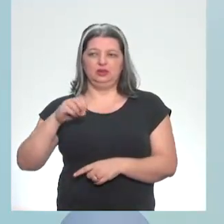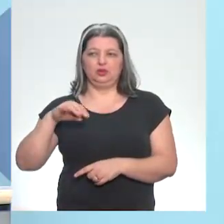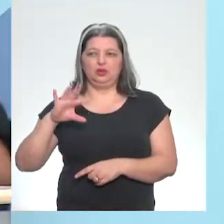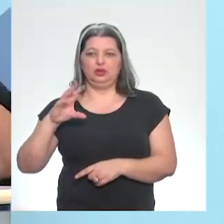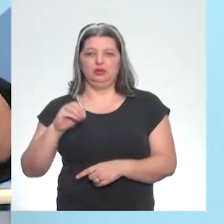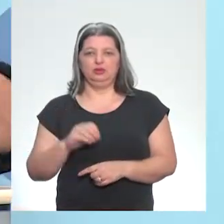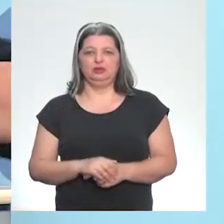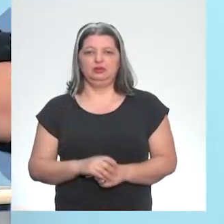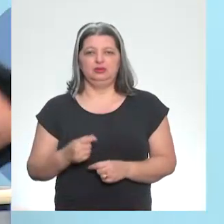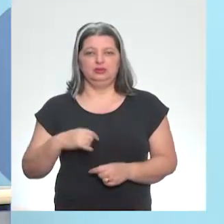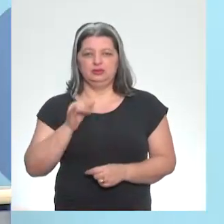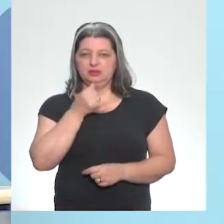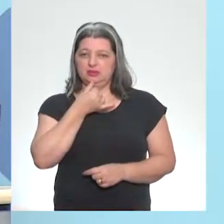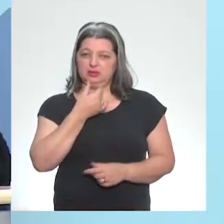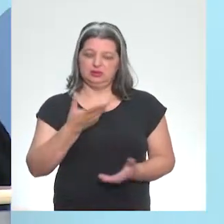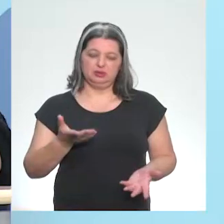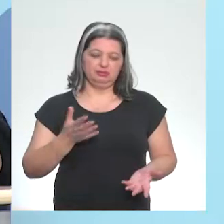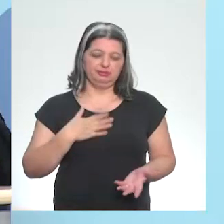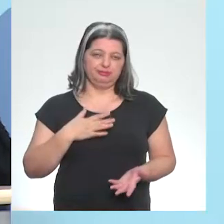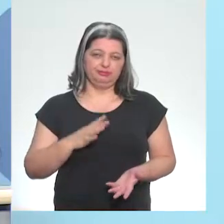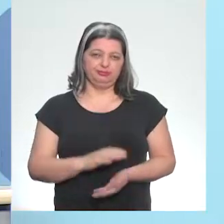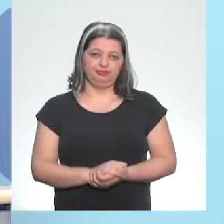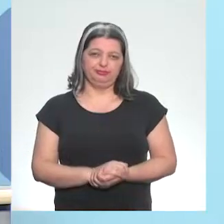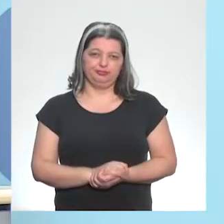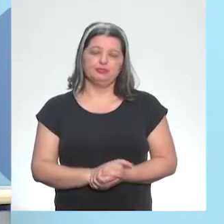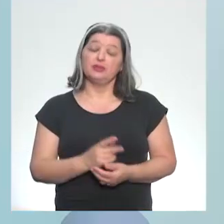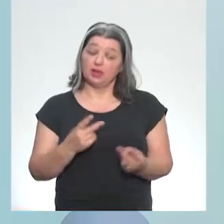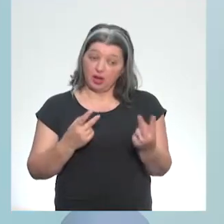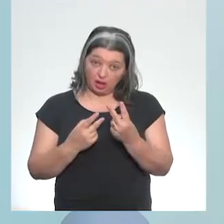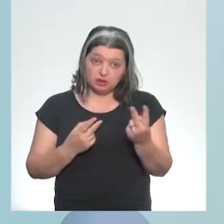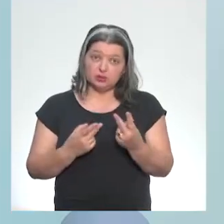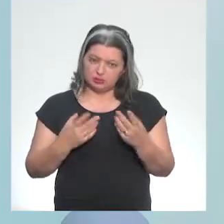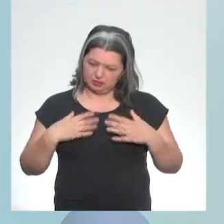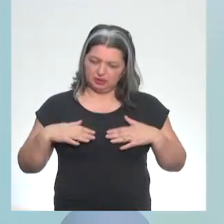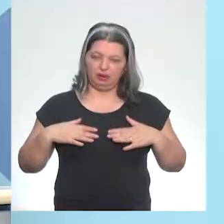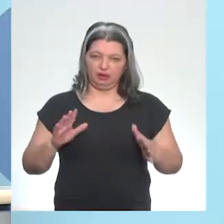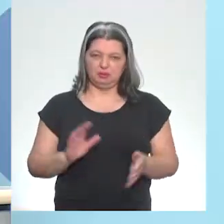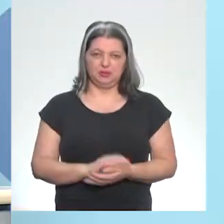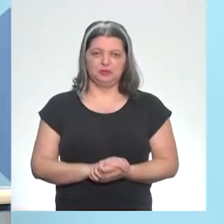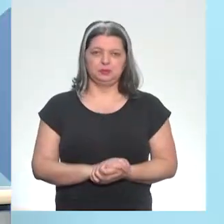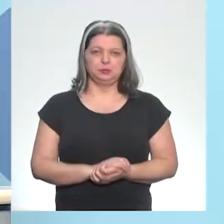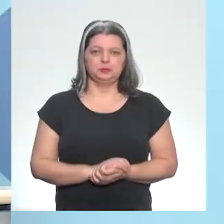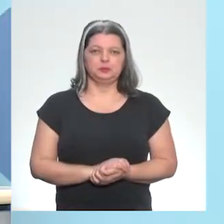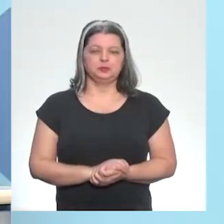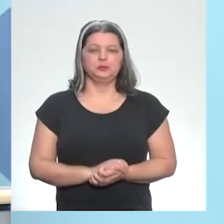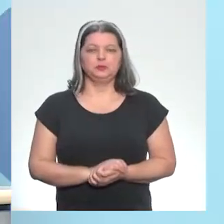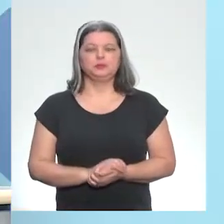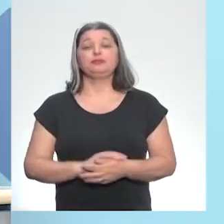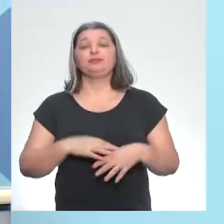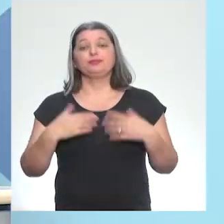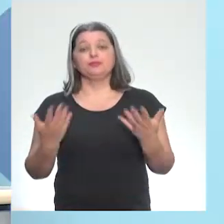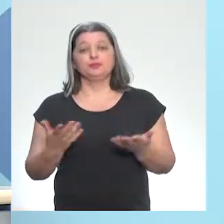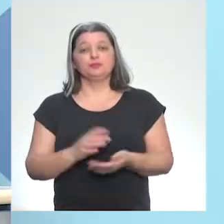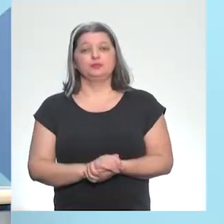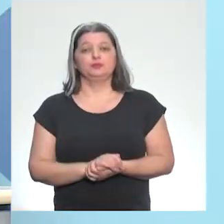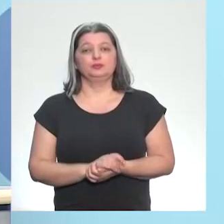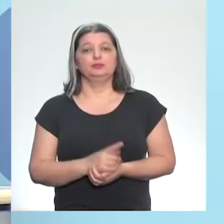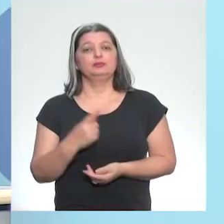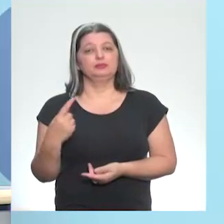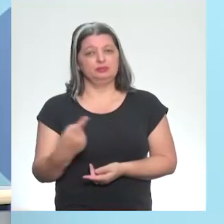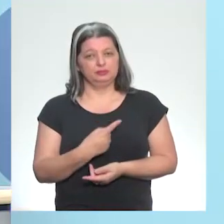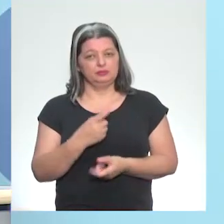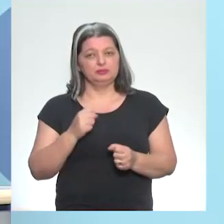Não, eu fico triste, só a Juliana ali. Não, calma, Fabiana, as duas. Estou zoando ela aqui. Enfim, então a gente pode aí,